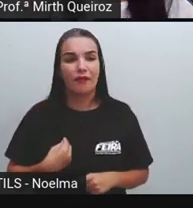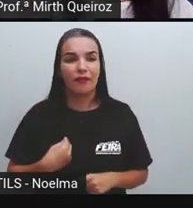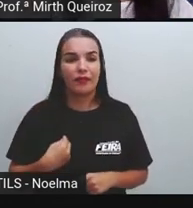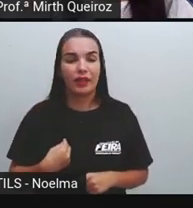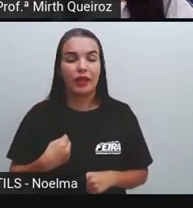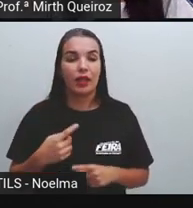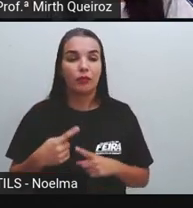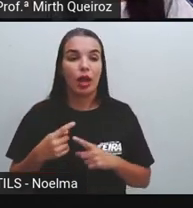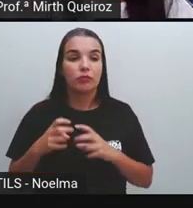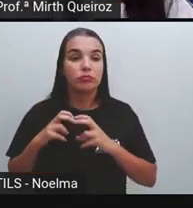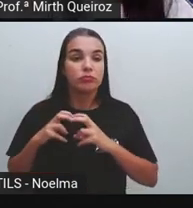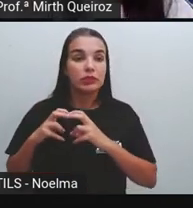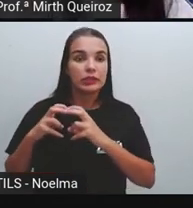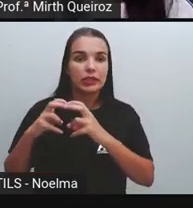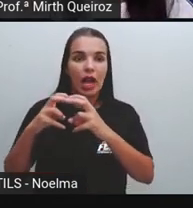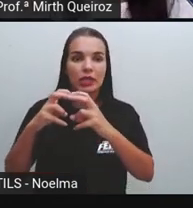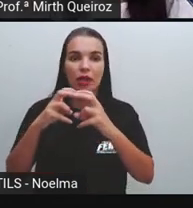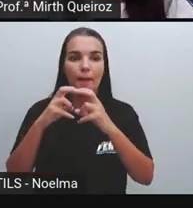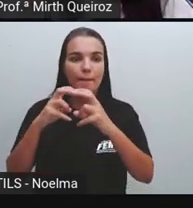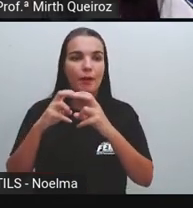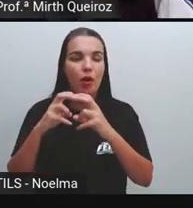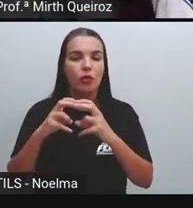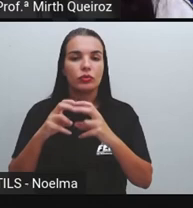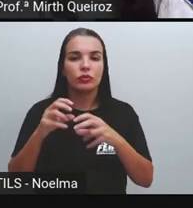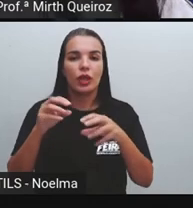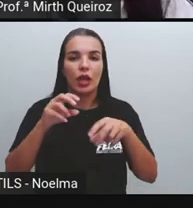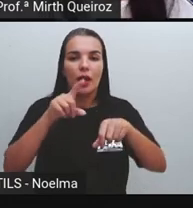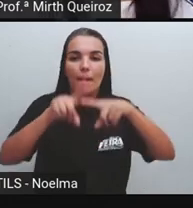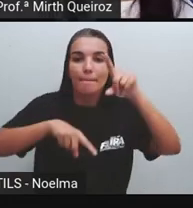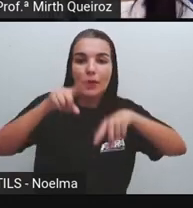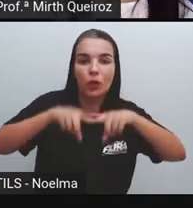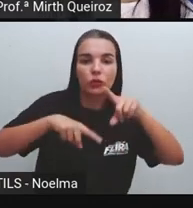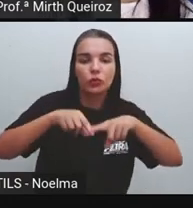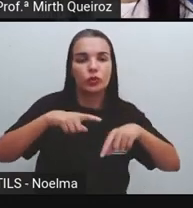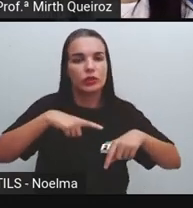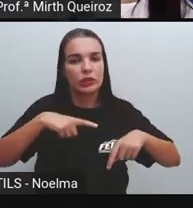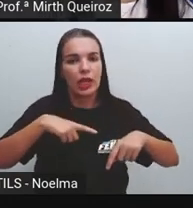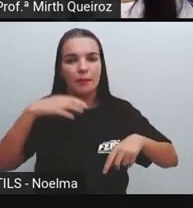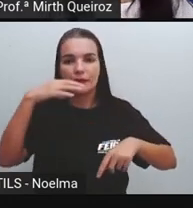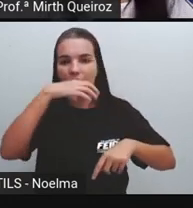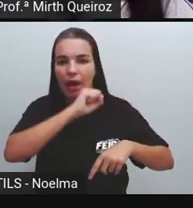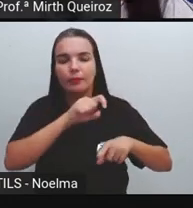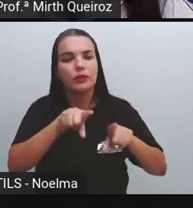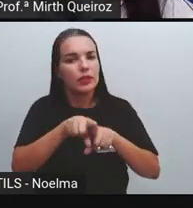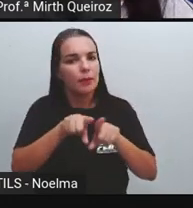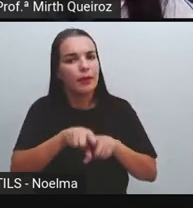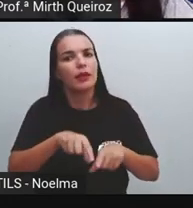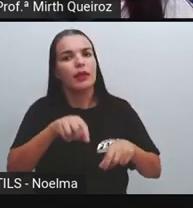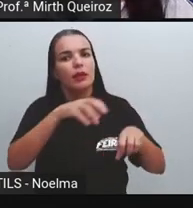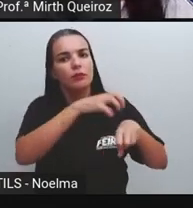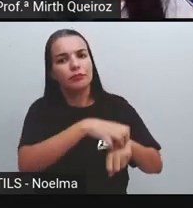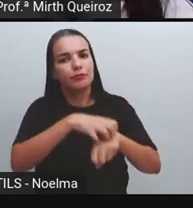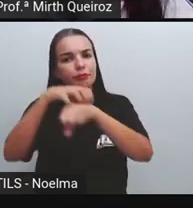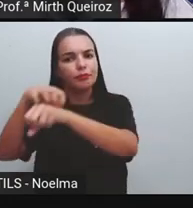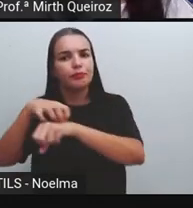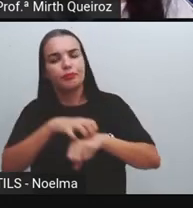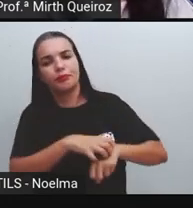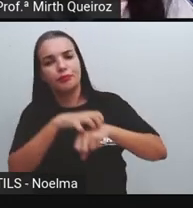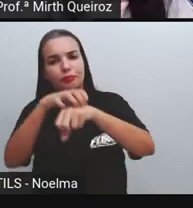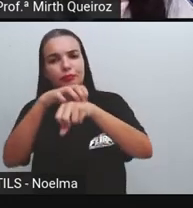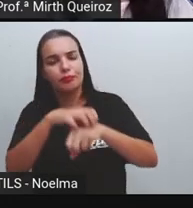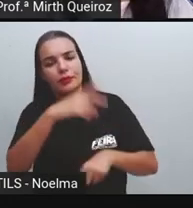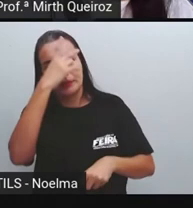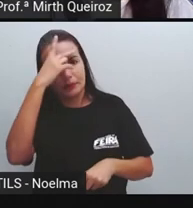o transporte de mercadorias vai acontecer de forma mais rápida, o transporte também de pessoas também vai ser de forma